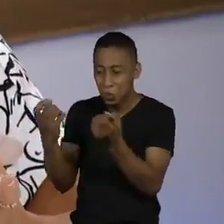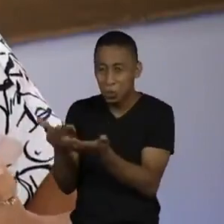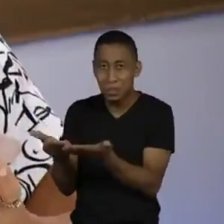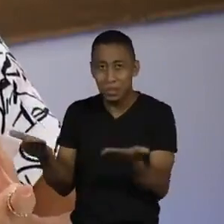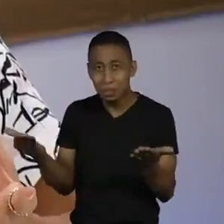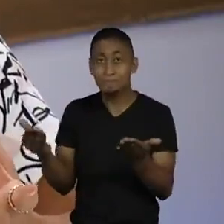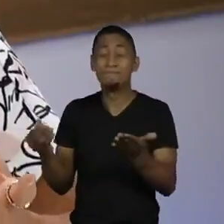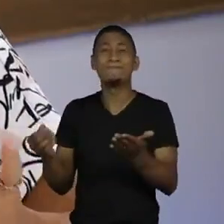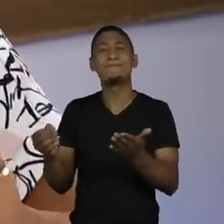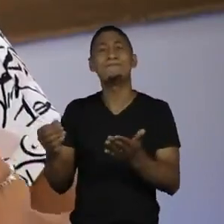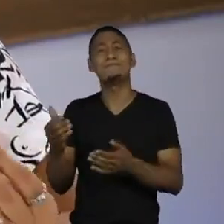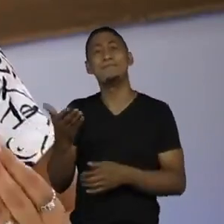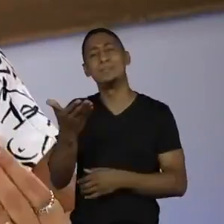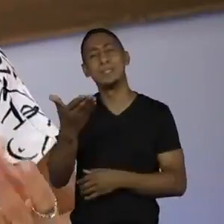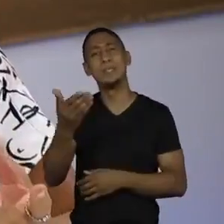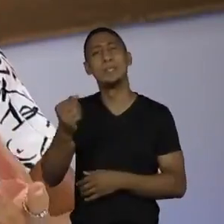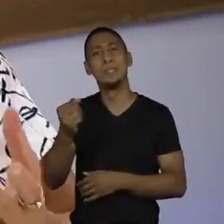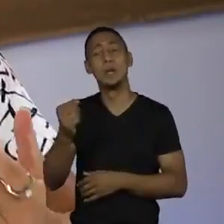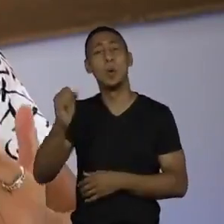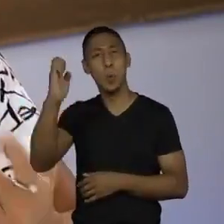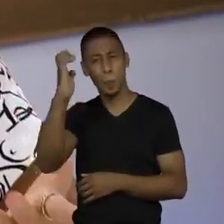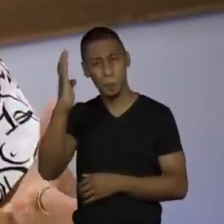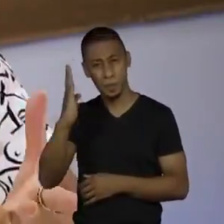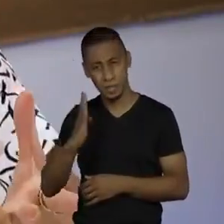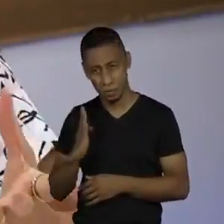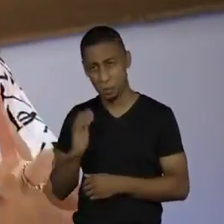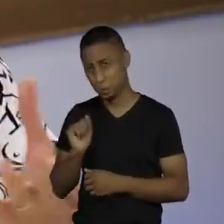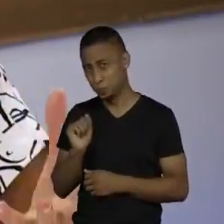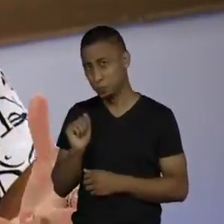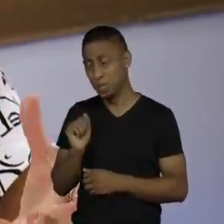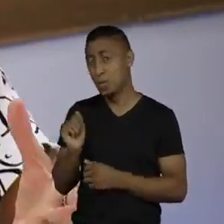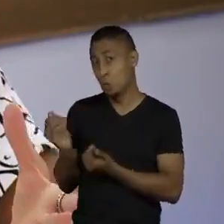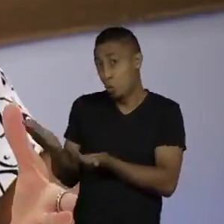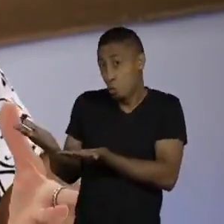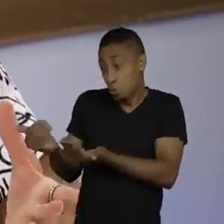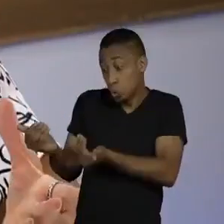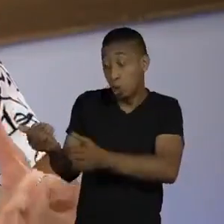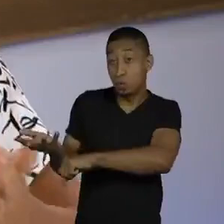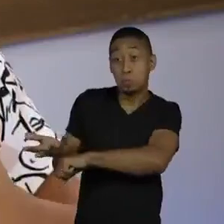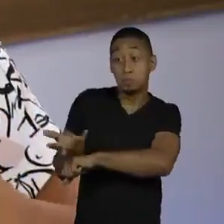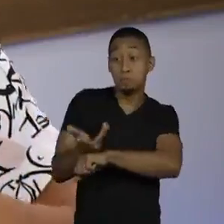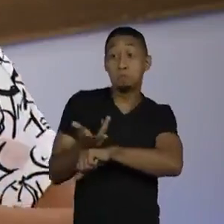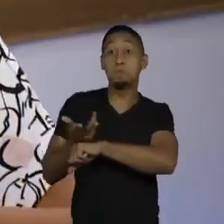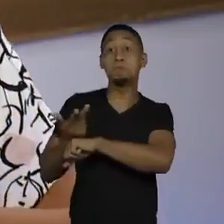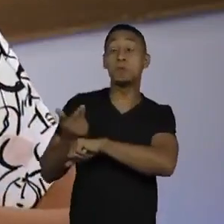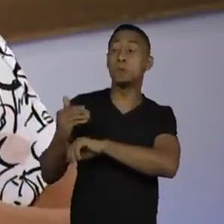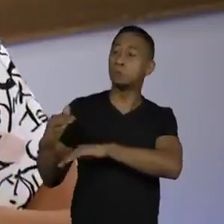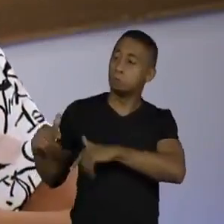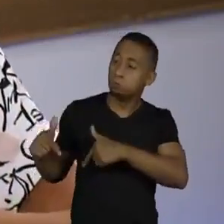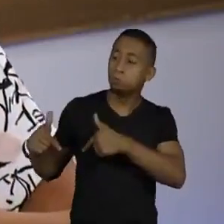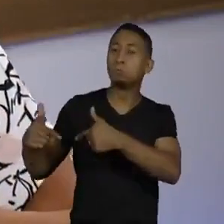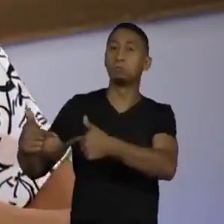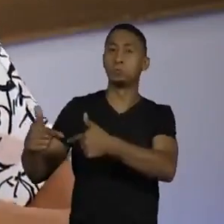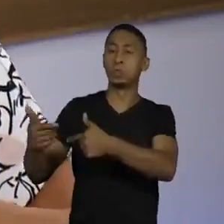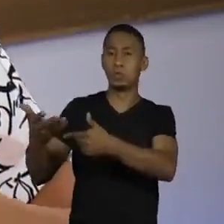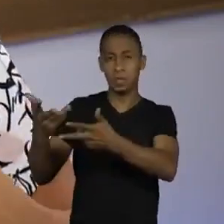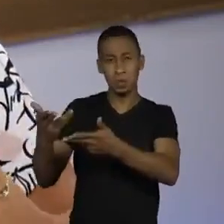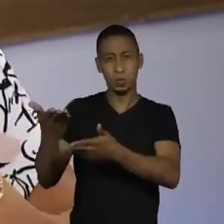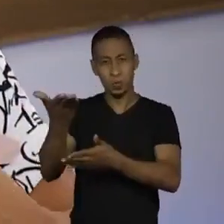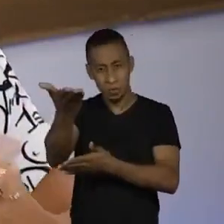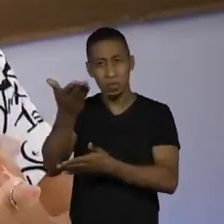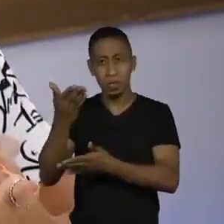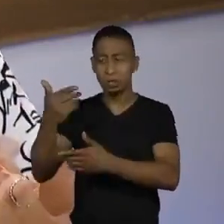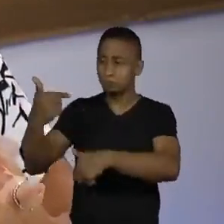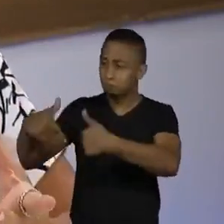fato de que o Brasil, um jovem talentoso como você, está à frente de um projeto desse, é